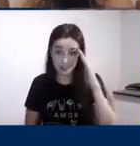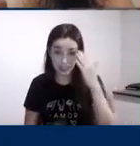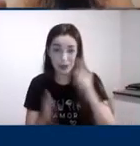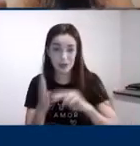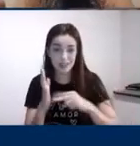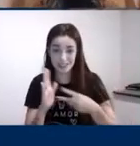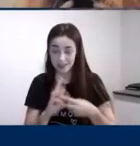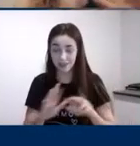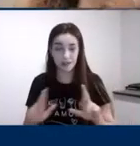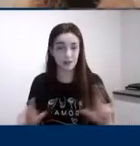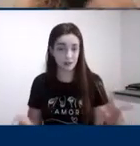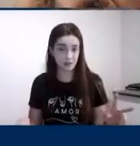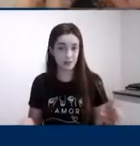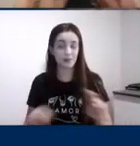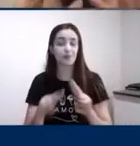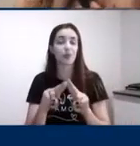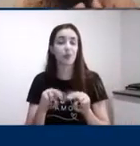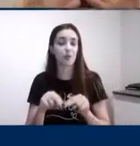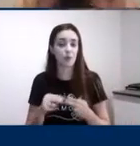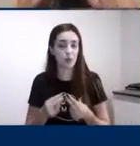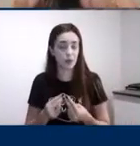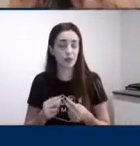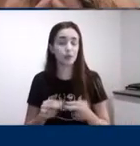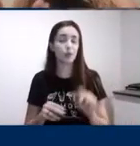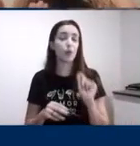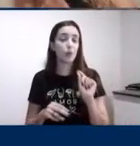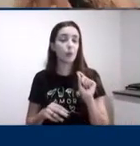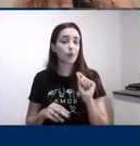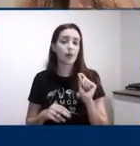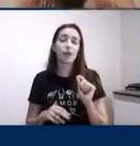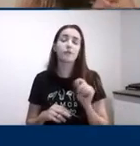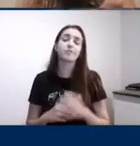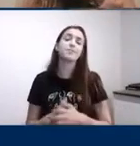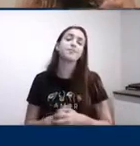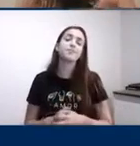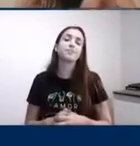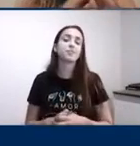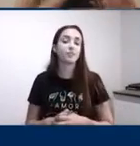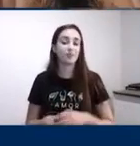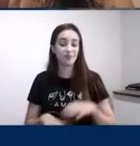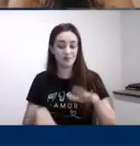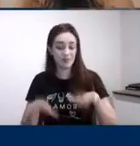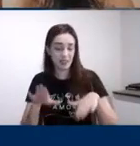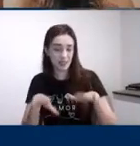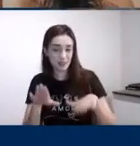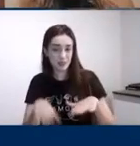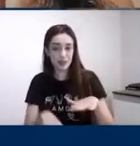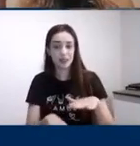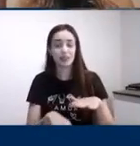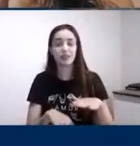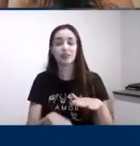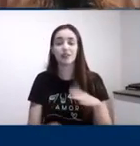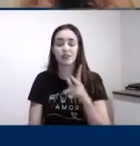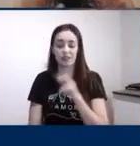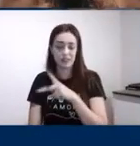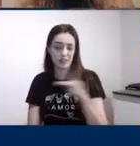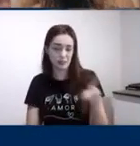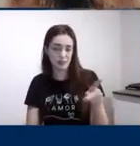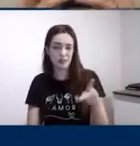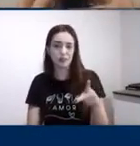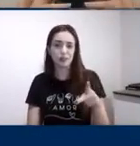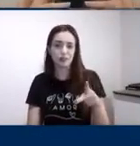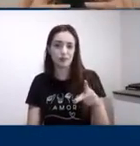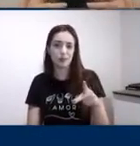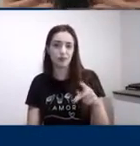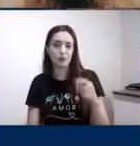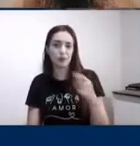uma avaliação de um psicopedagogo de um fonoaudiólogo do neuropsicólogo que diga para vocês qual o tempo